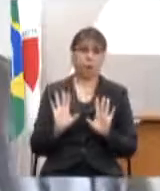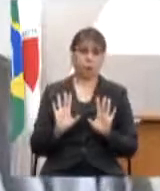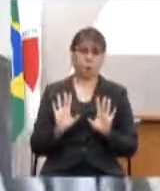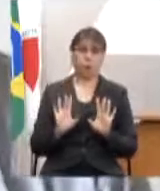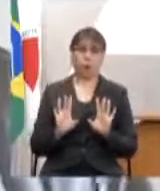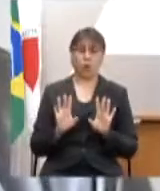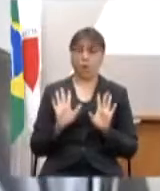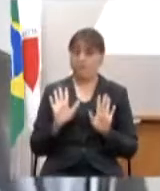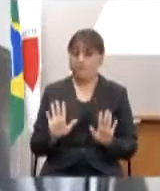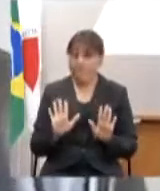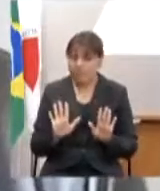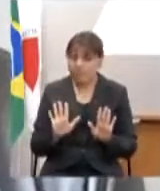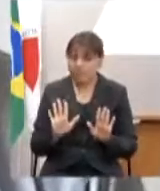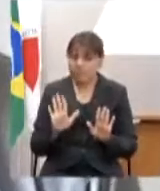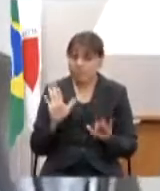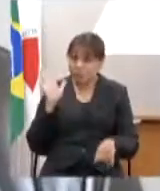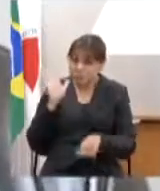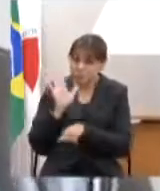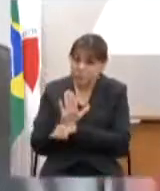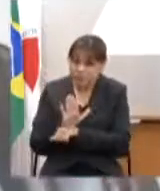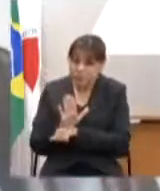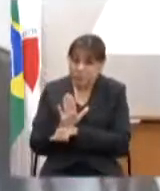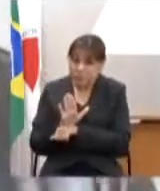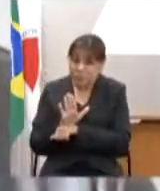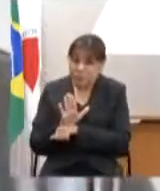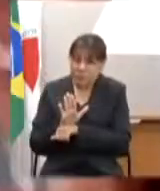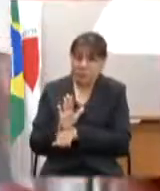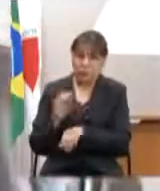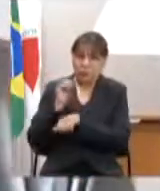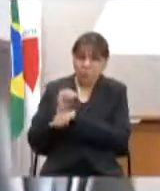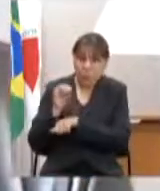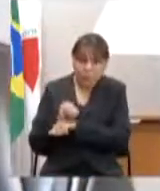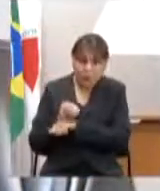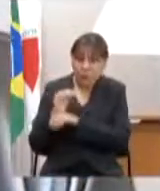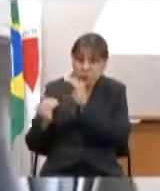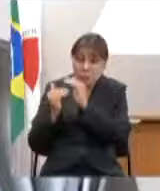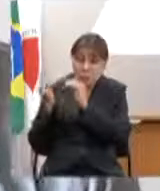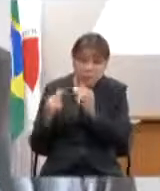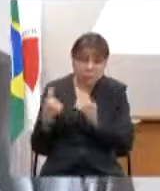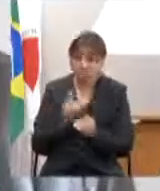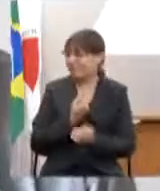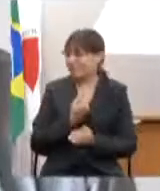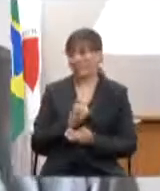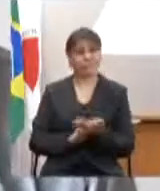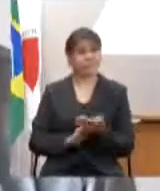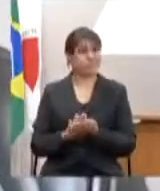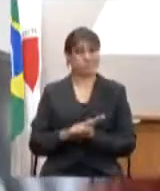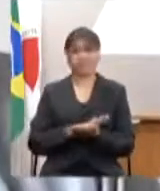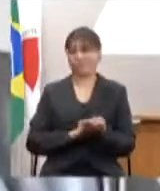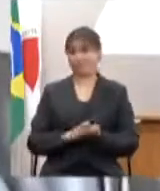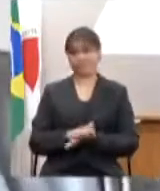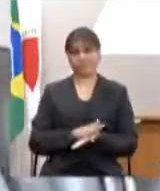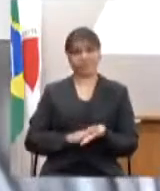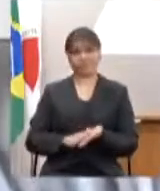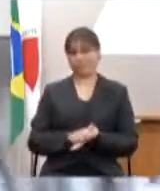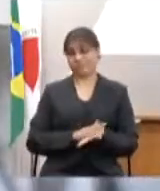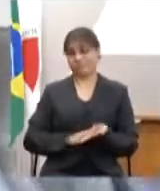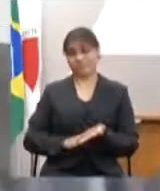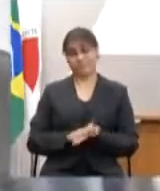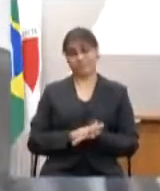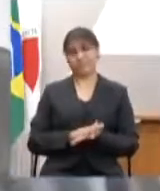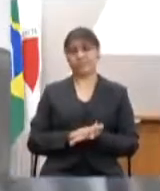mas nada deixa nem social e nem nenhum desenvolvimento para a nossa região assim como várias outras